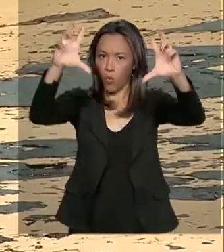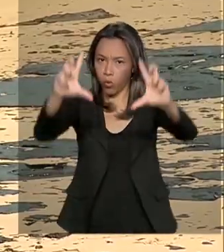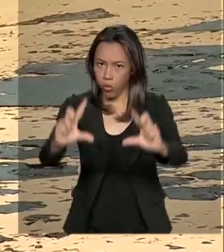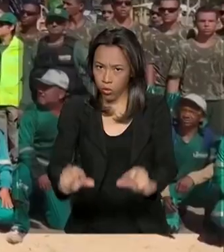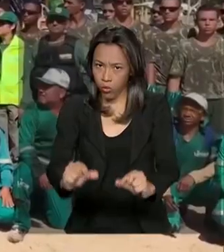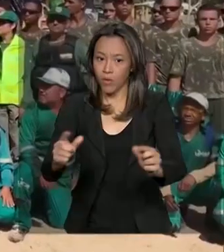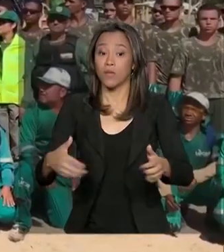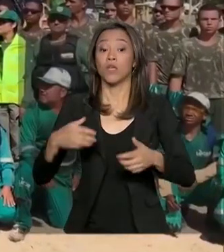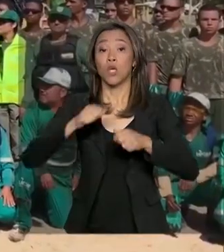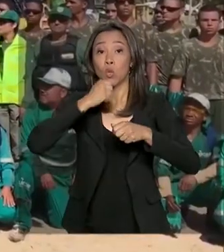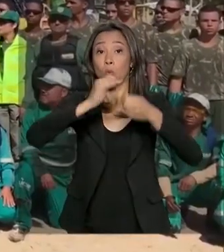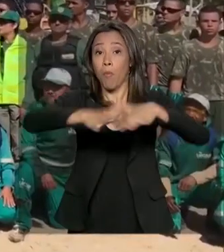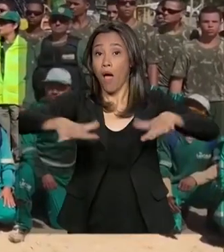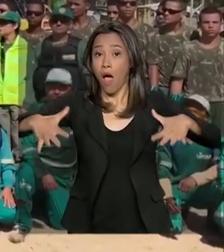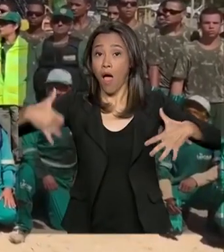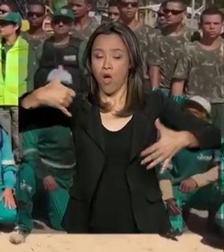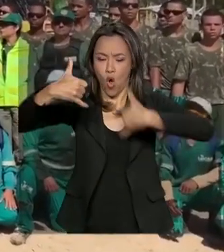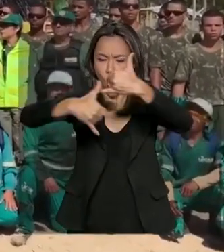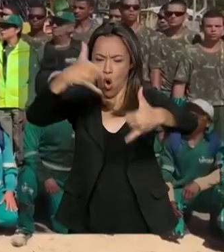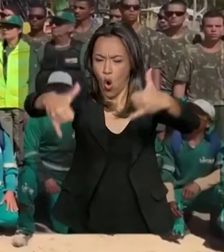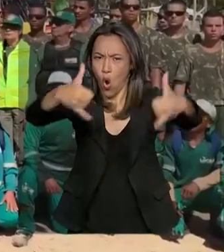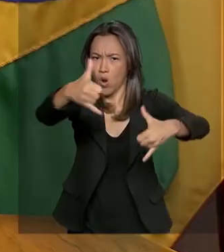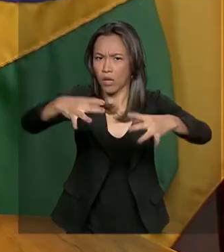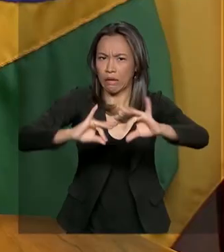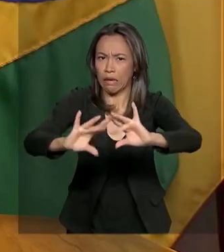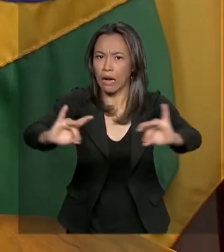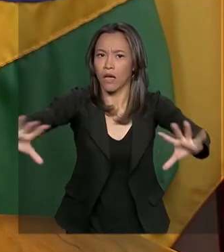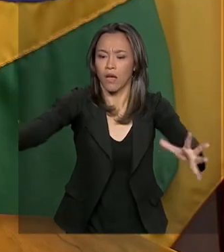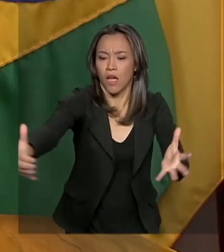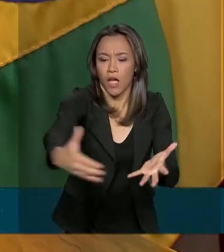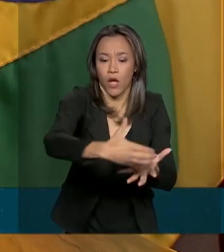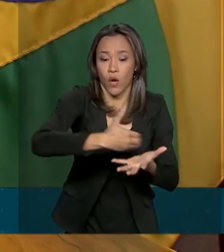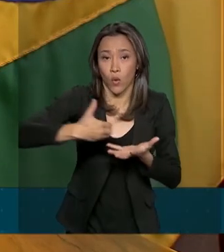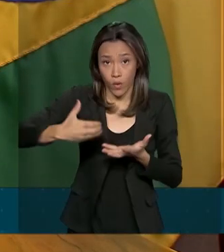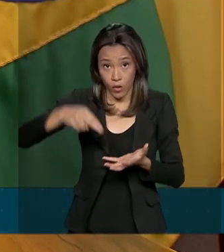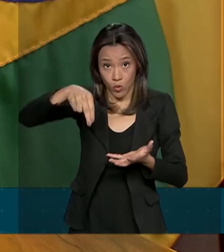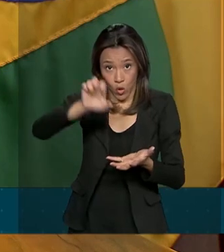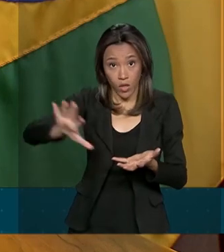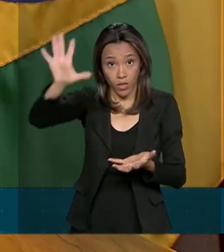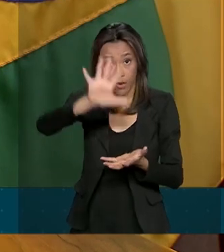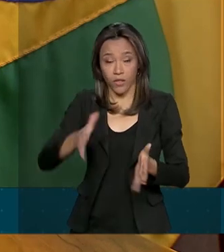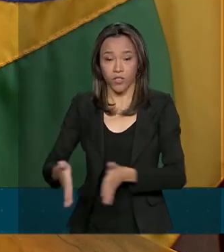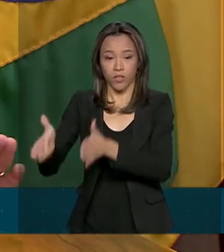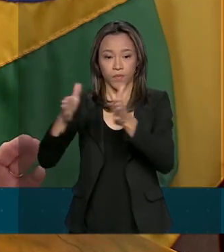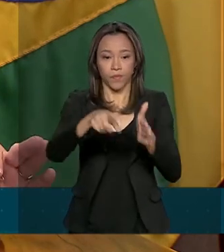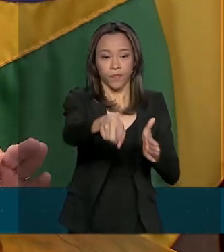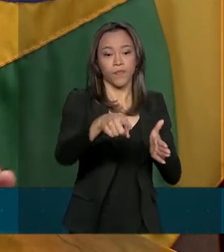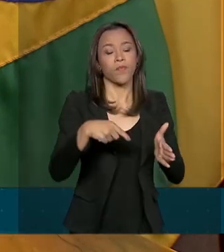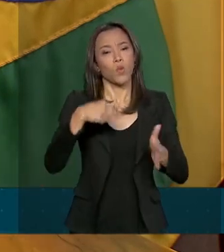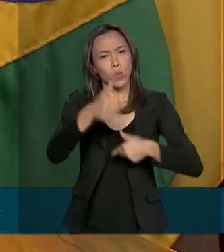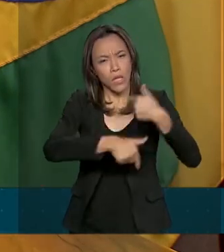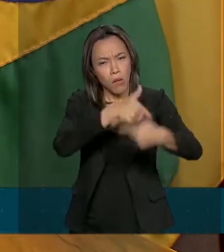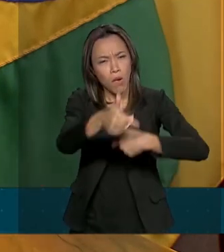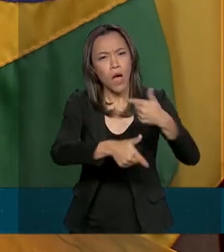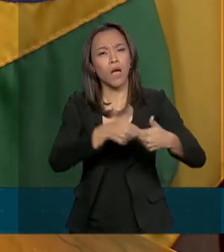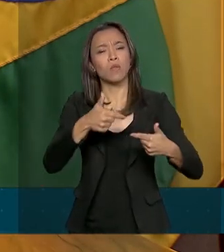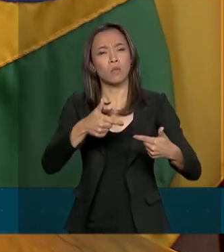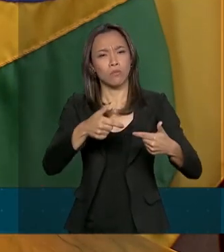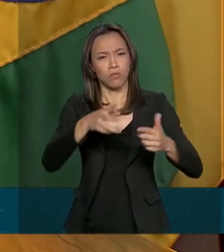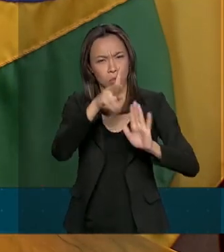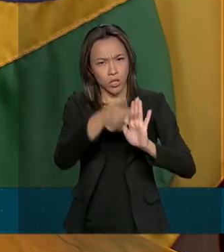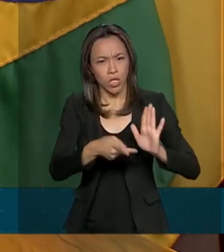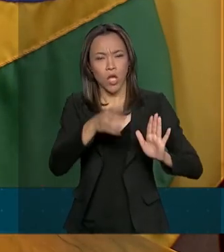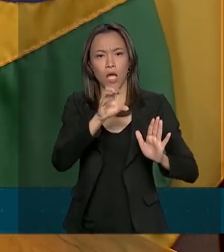recolheram o óleo que chegava ao litoral nordestino. A Operação Verde Brasil, os números falam por si. O que nós